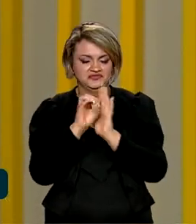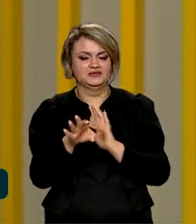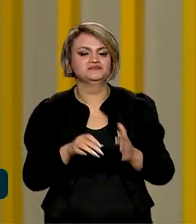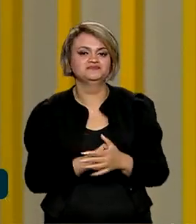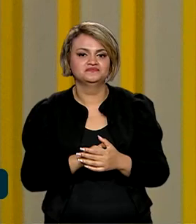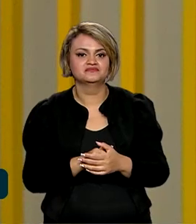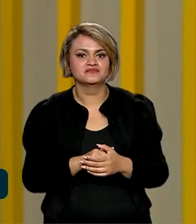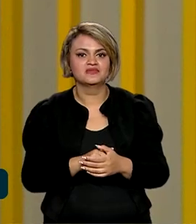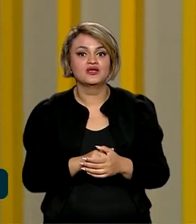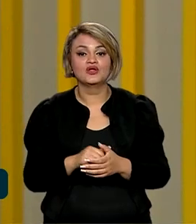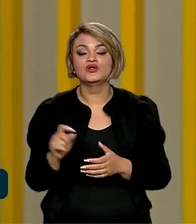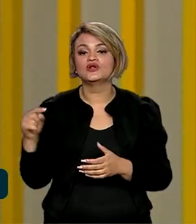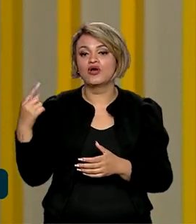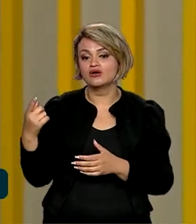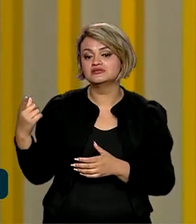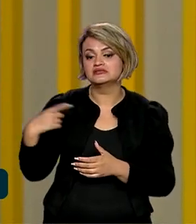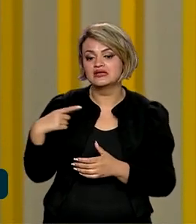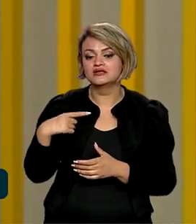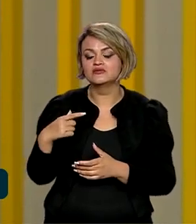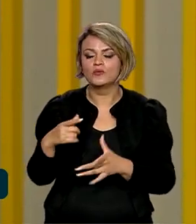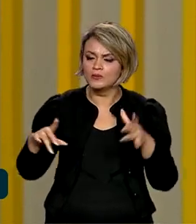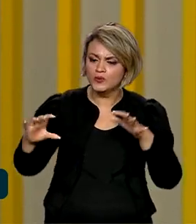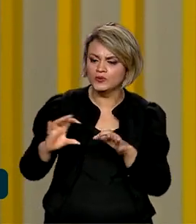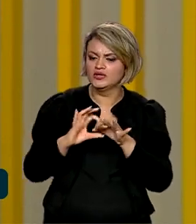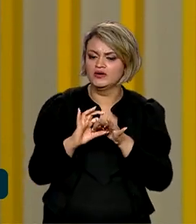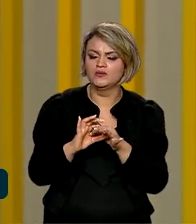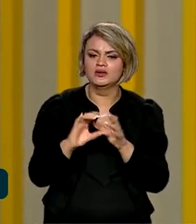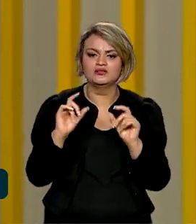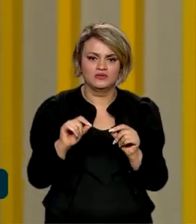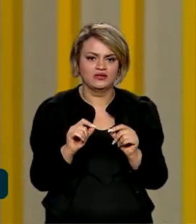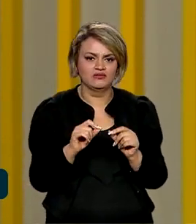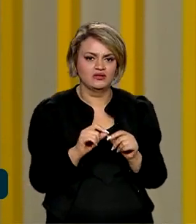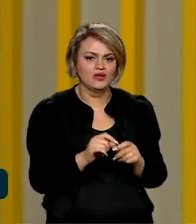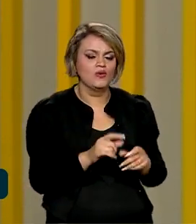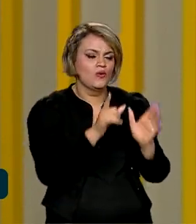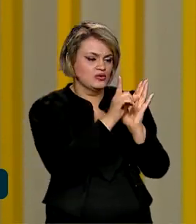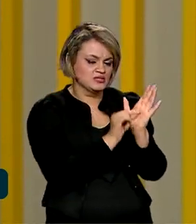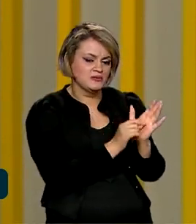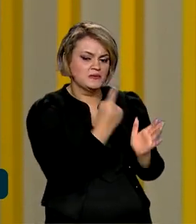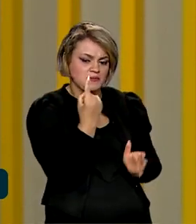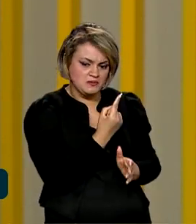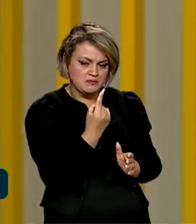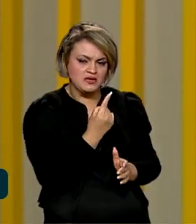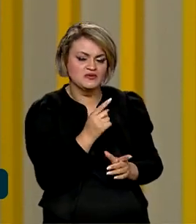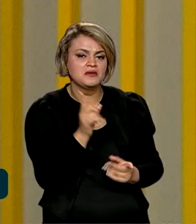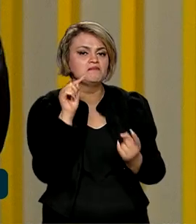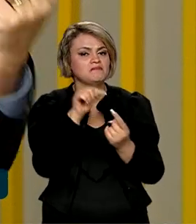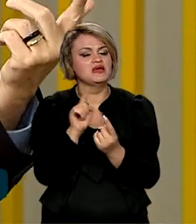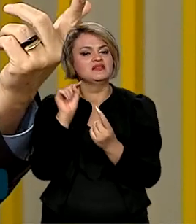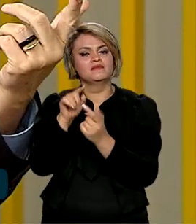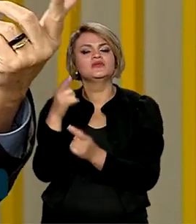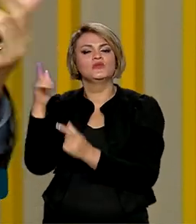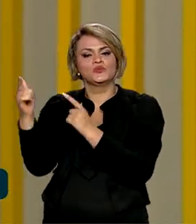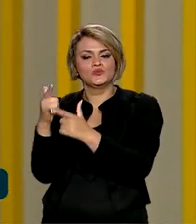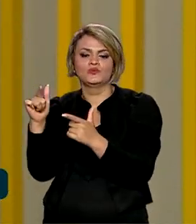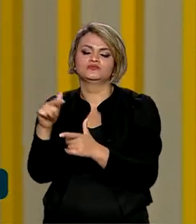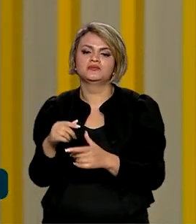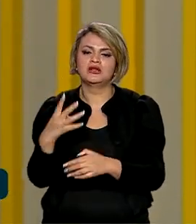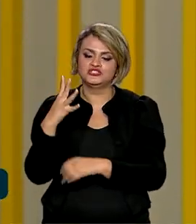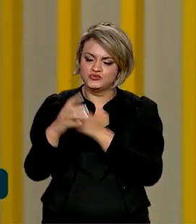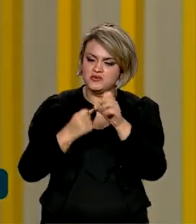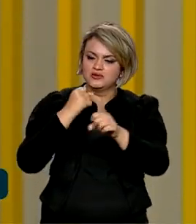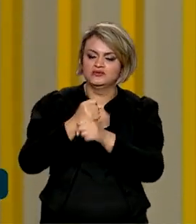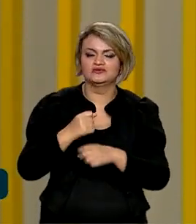nós vamos ter uma sintonia entre o primeiro orçamento e as metas estabelecidas para quatro anos.